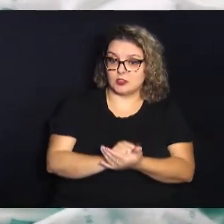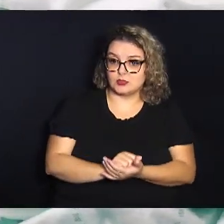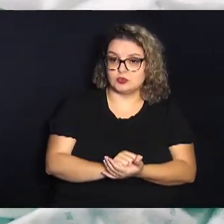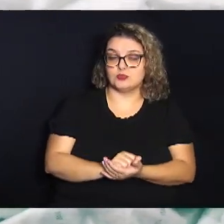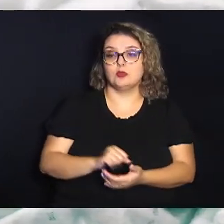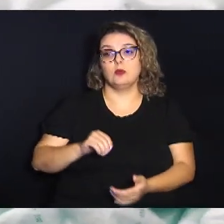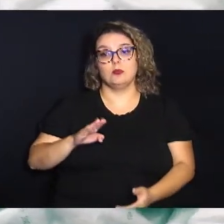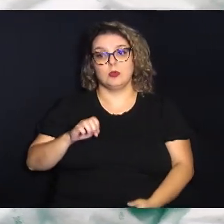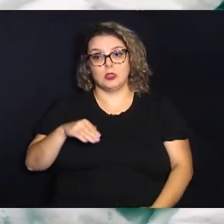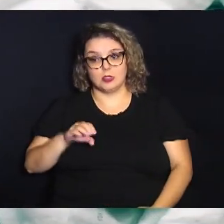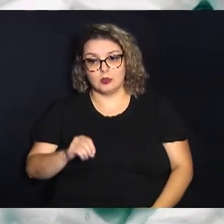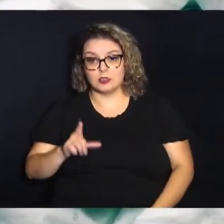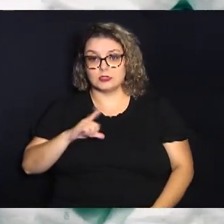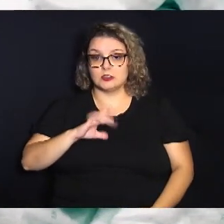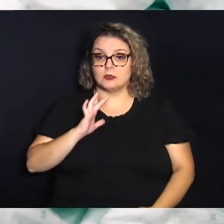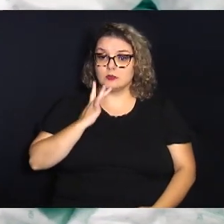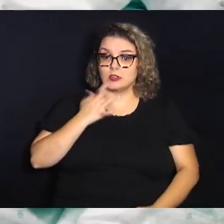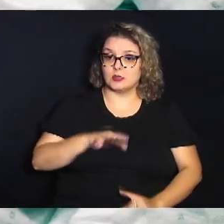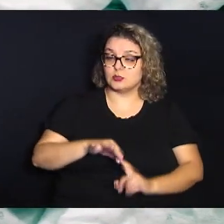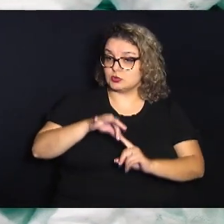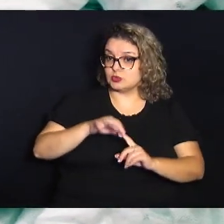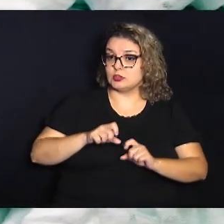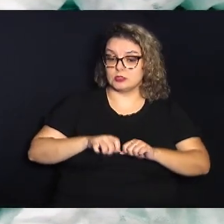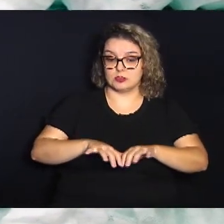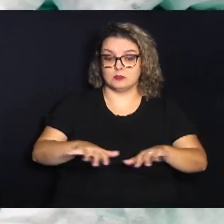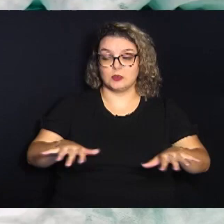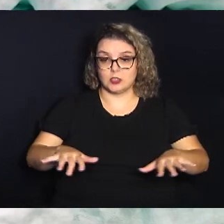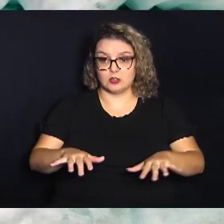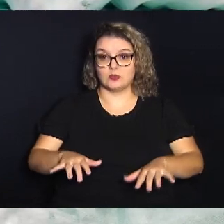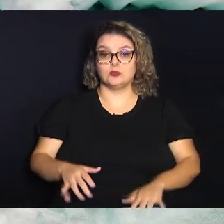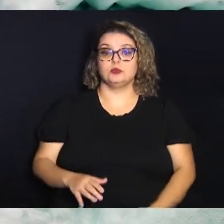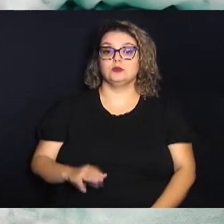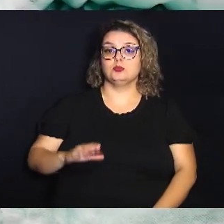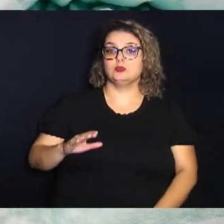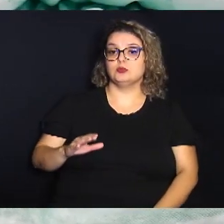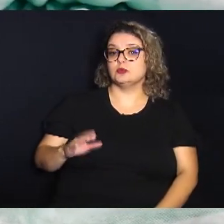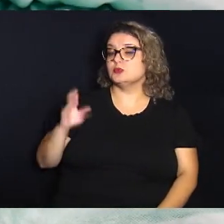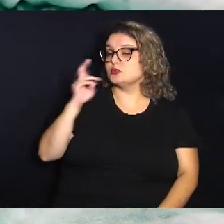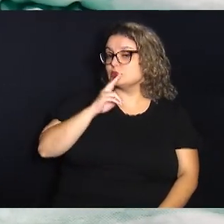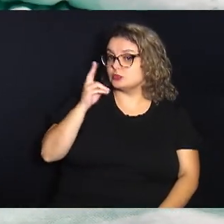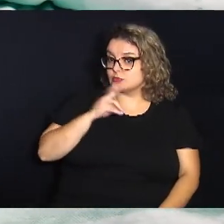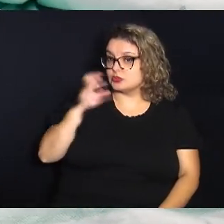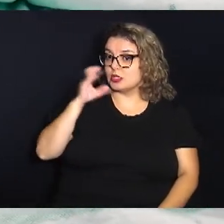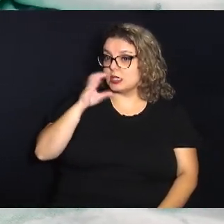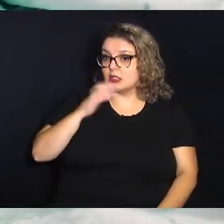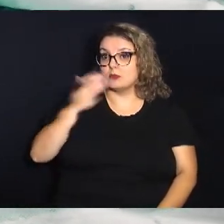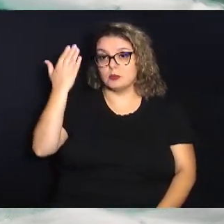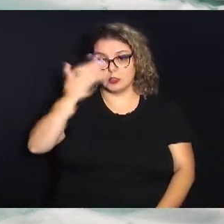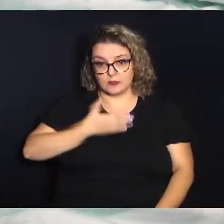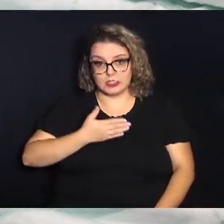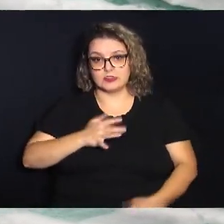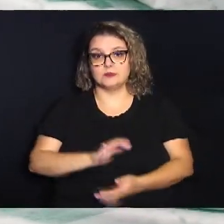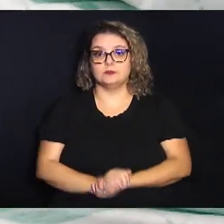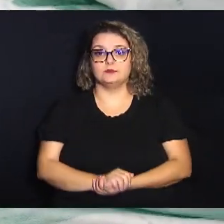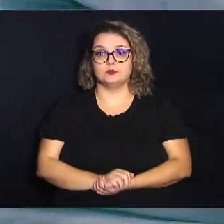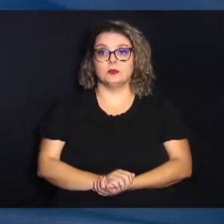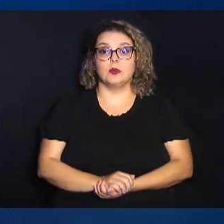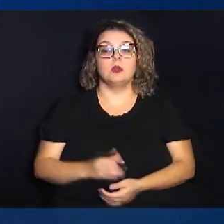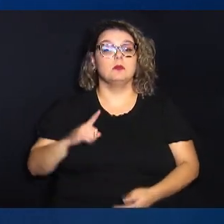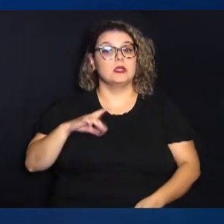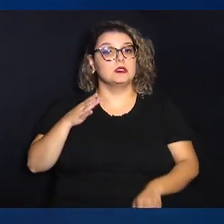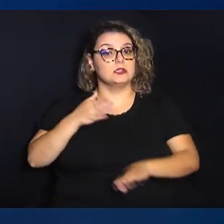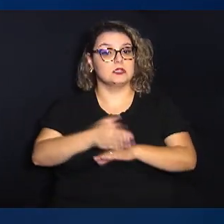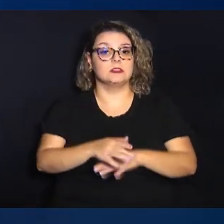cadastradas no banco, terão preferência na distribuição os casos de emergência comprovada